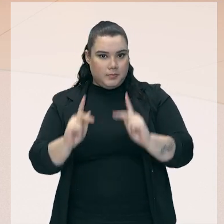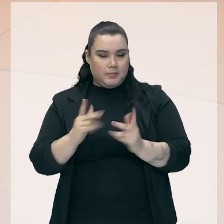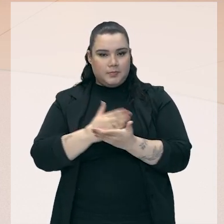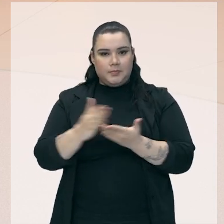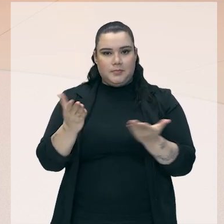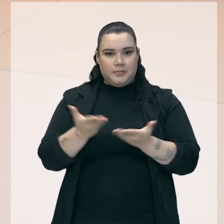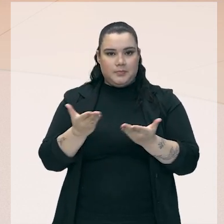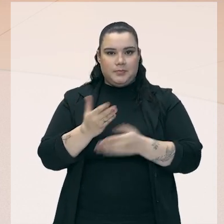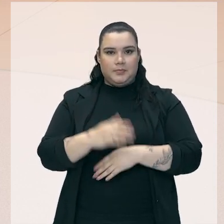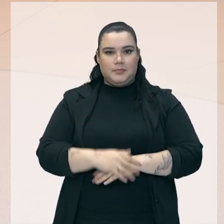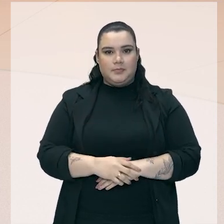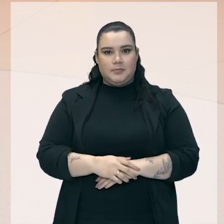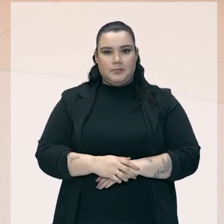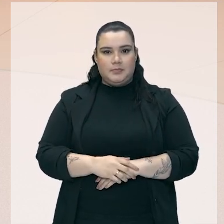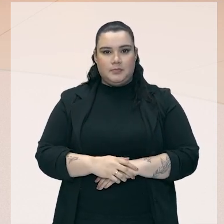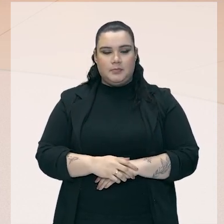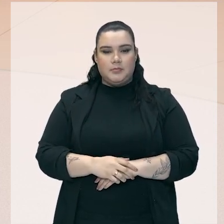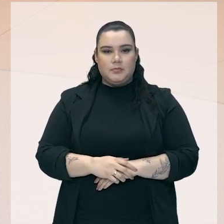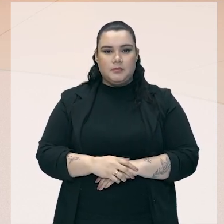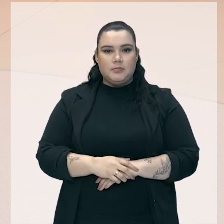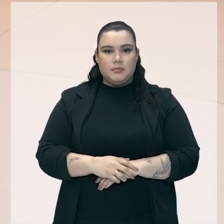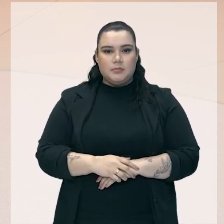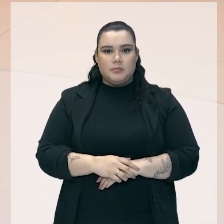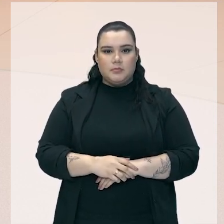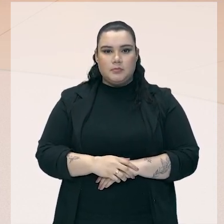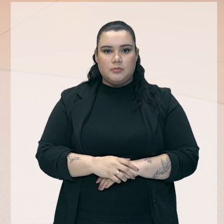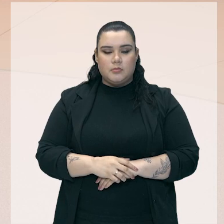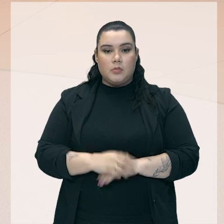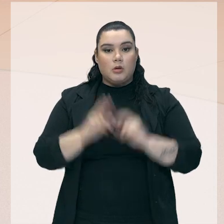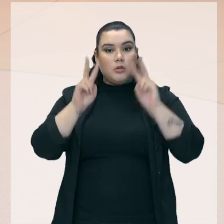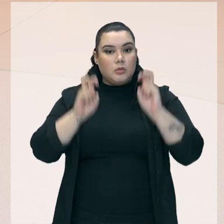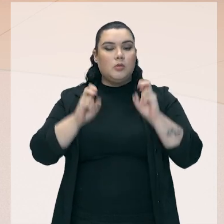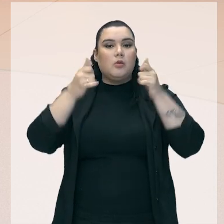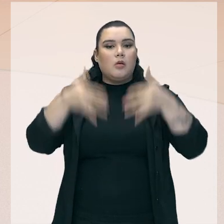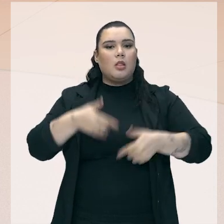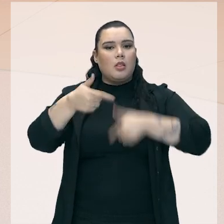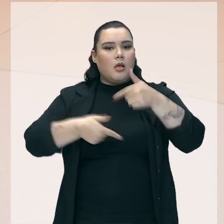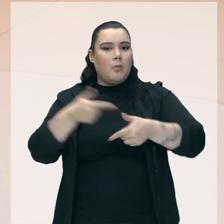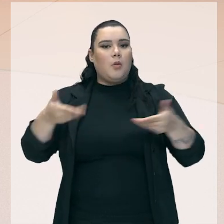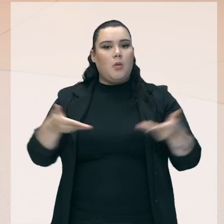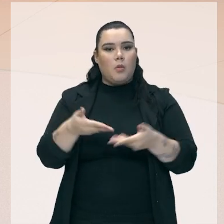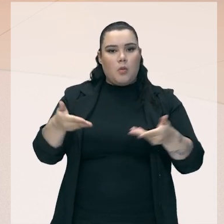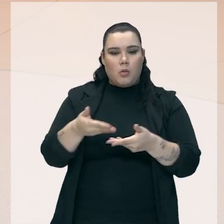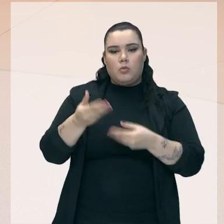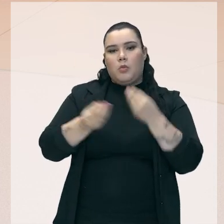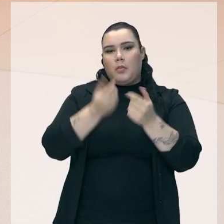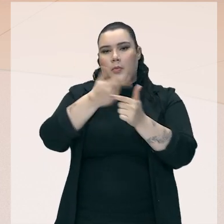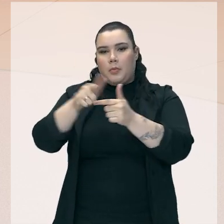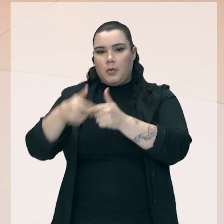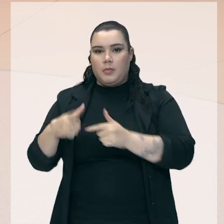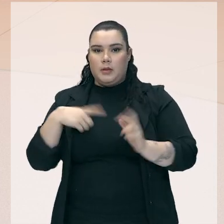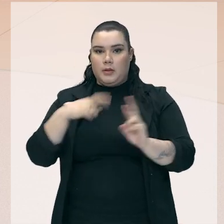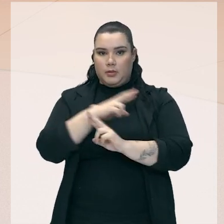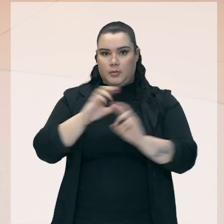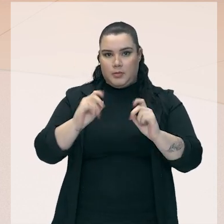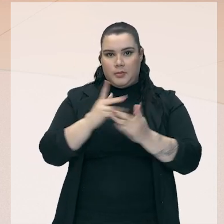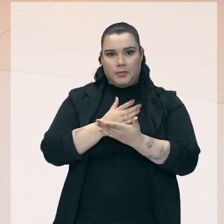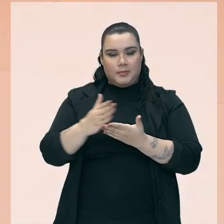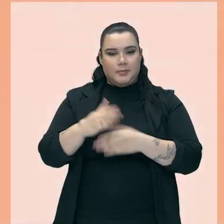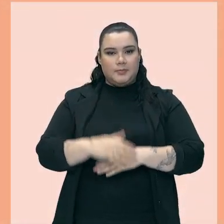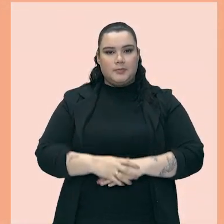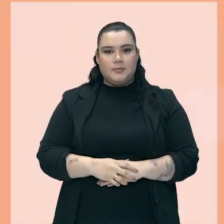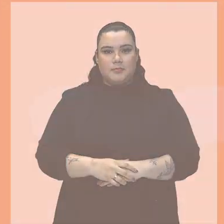vamos lá dar uma olhada nessa aula de hoje que fala sobre trabalho, mercado de trabalho atual, coisas, alguns problemas relacionados a isso também. Vamos lá.